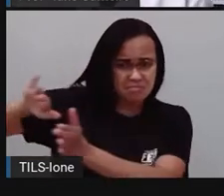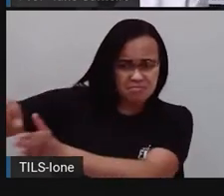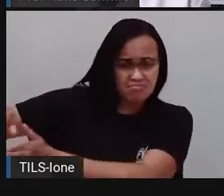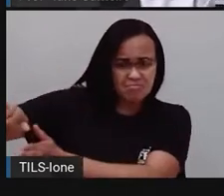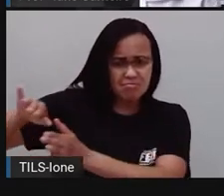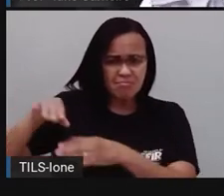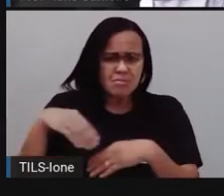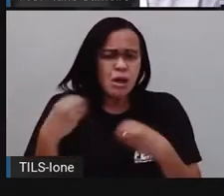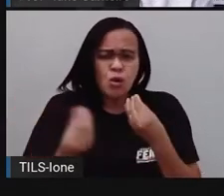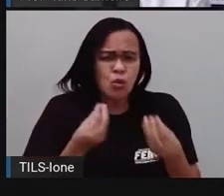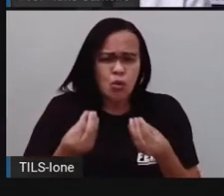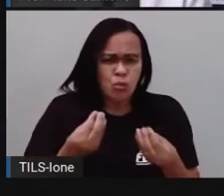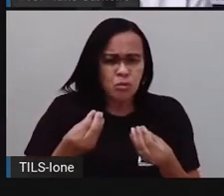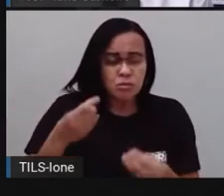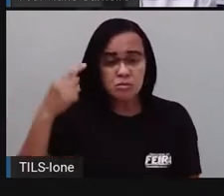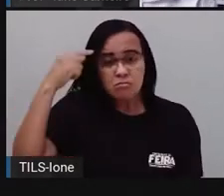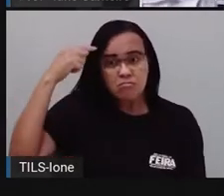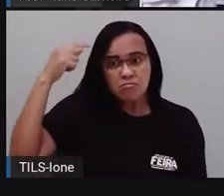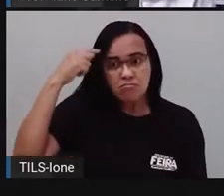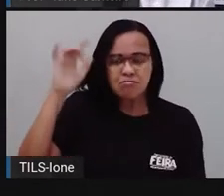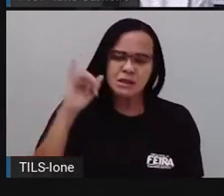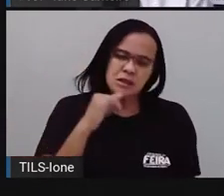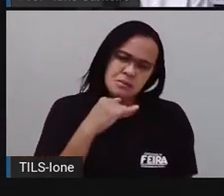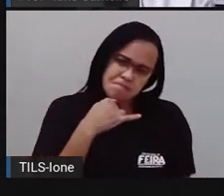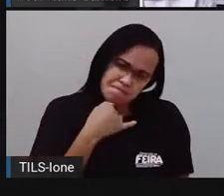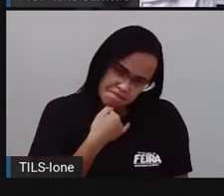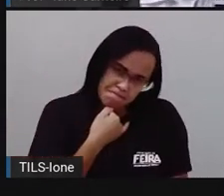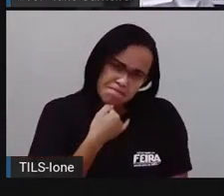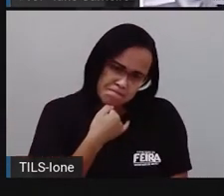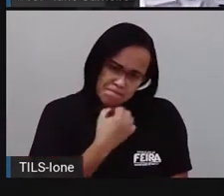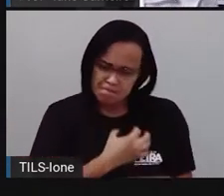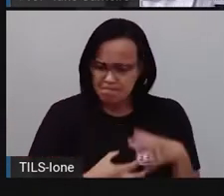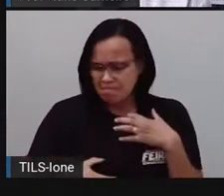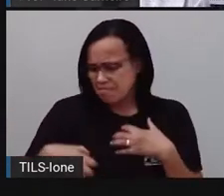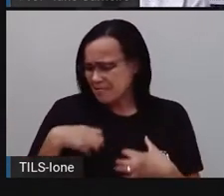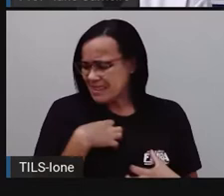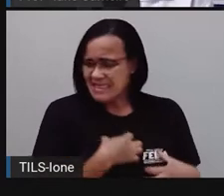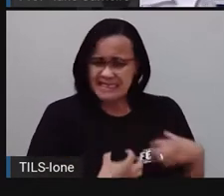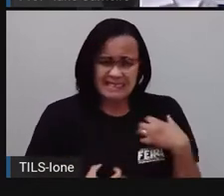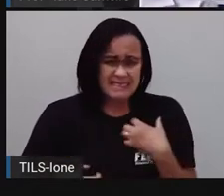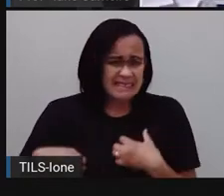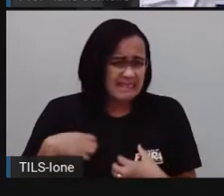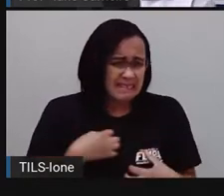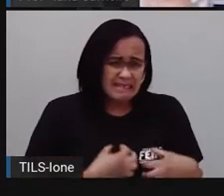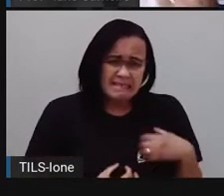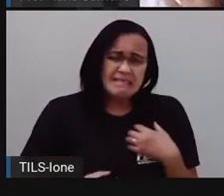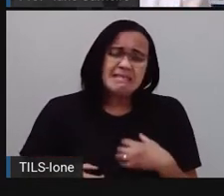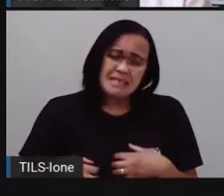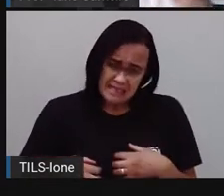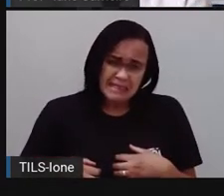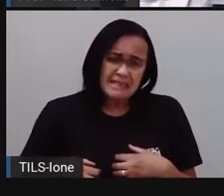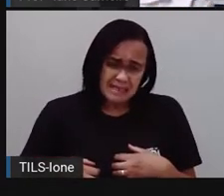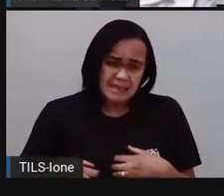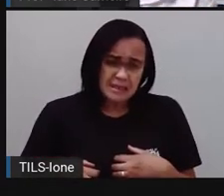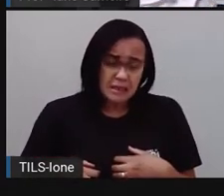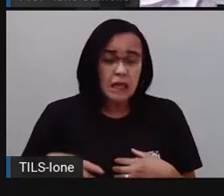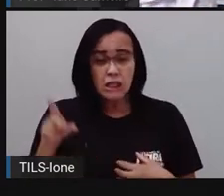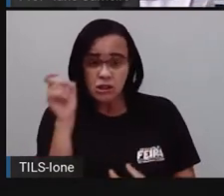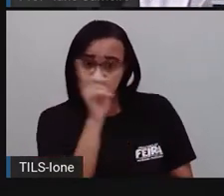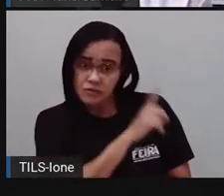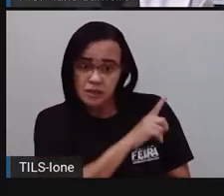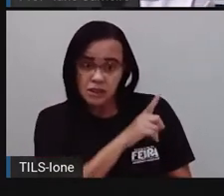né? Eu imagino que tenha ficado meio triste, Contrariado, triste, chateado, né? Por não ter conseguido